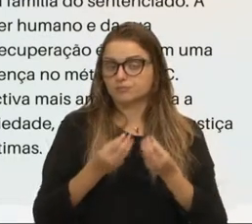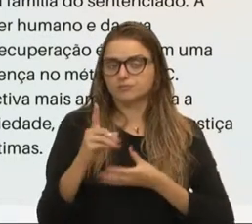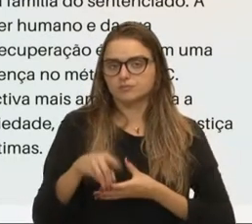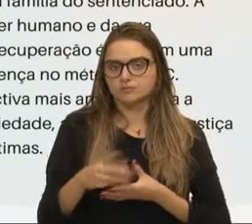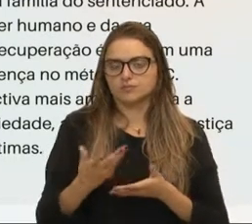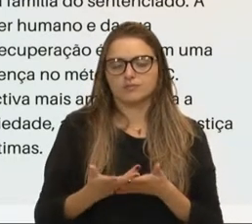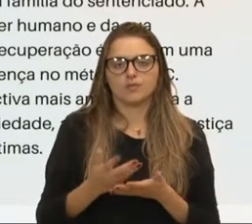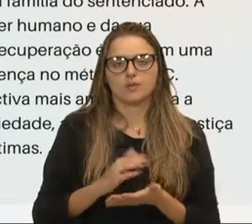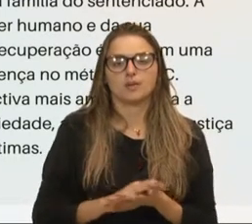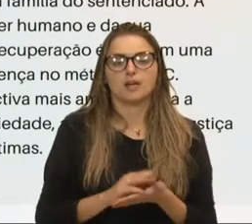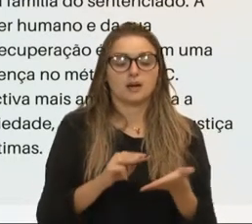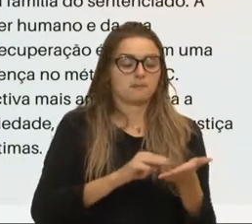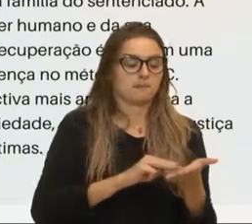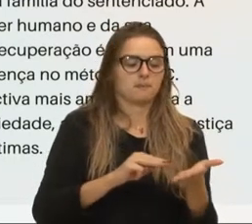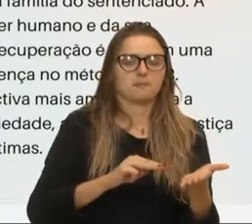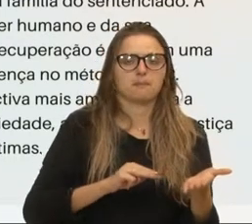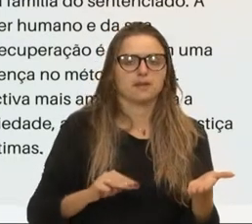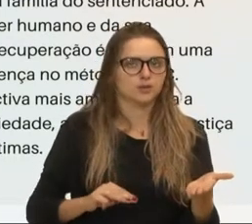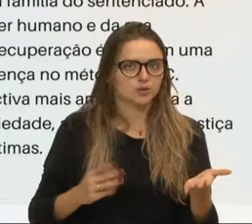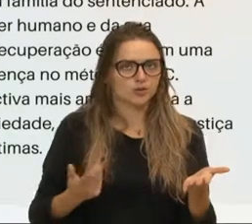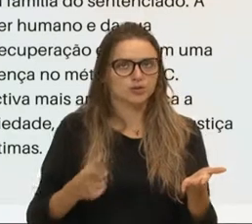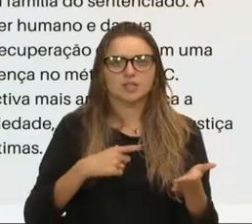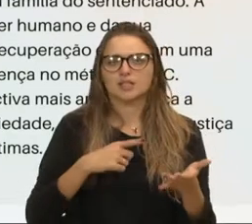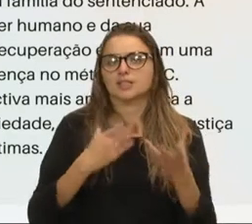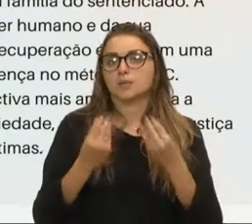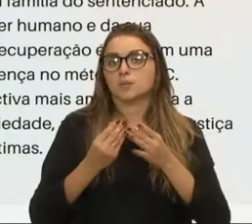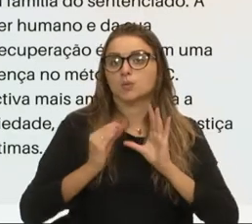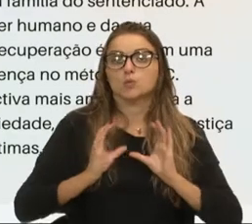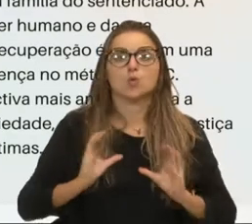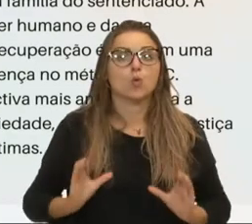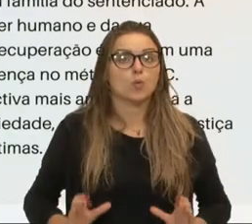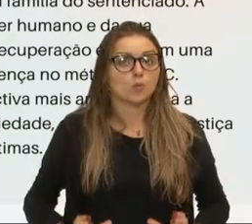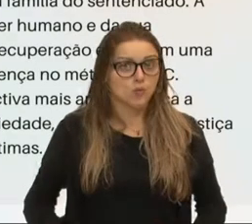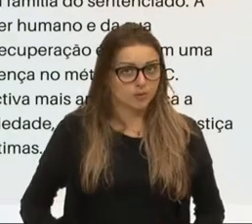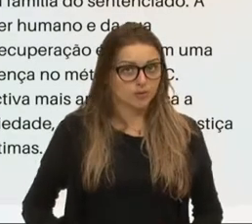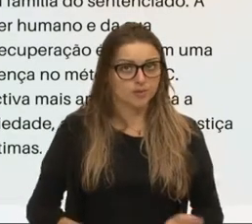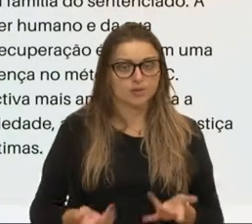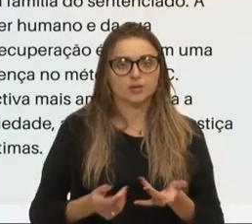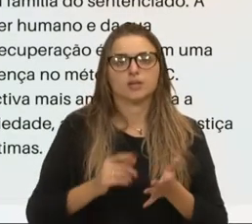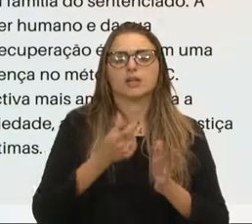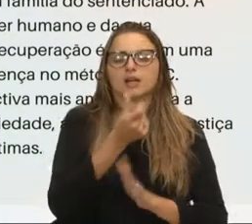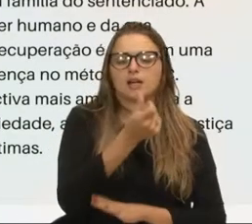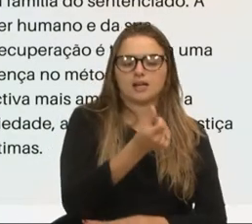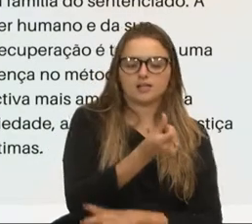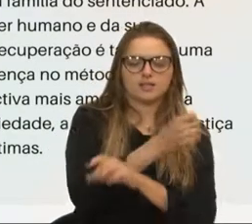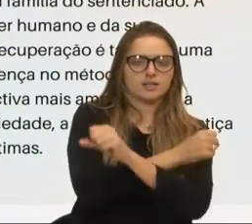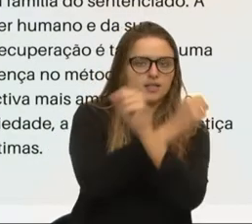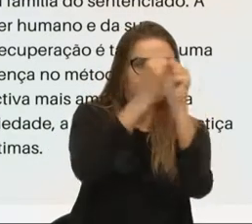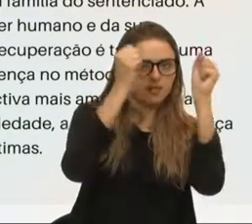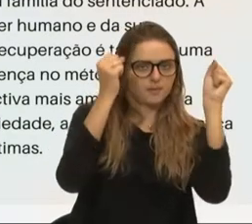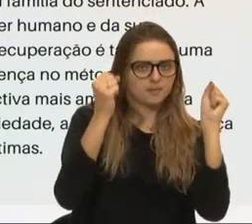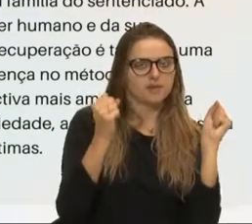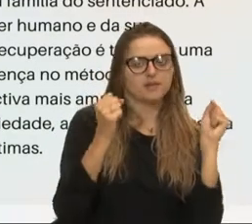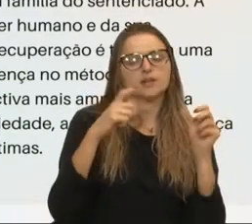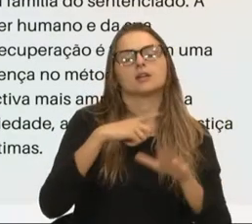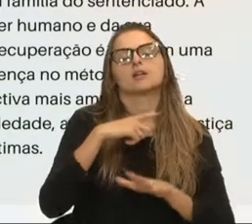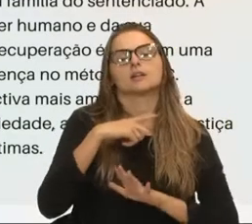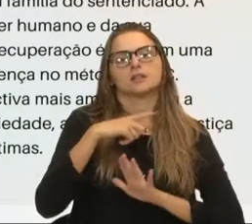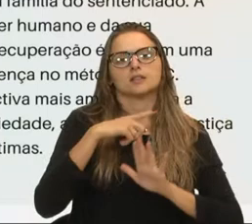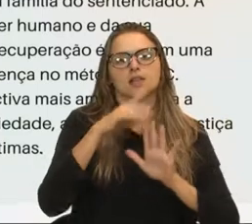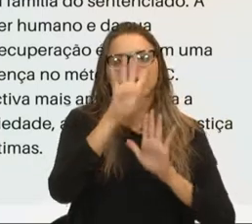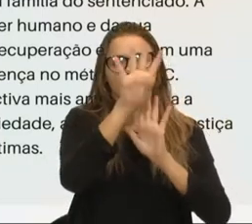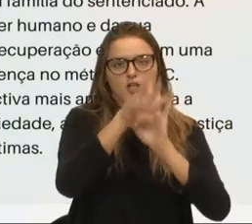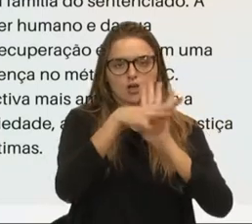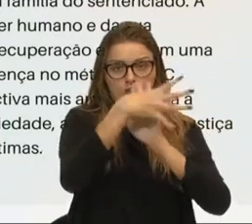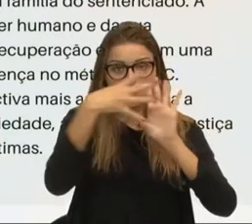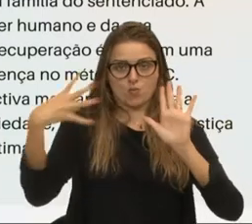A metodologia é baseada em muita disciplina. A partir das seis da manhã, a gente viu lá